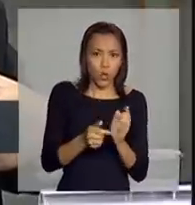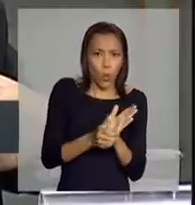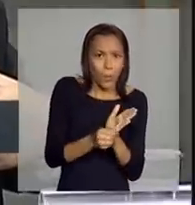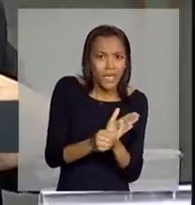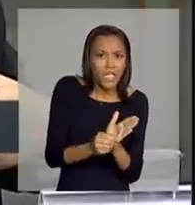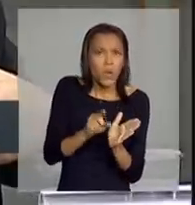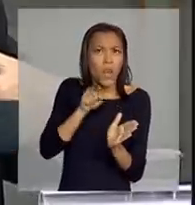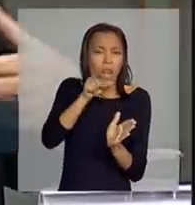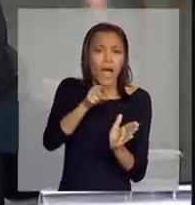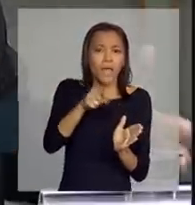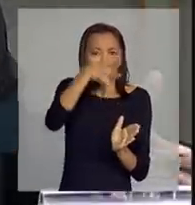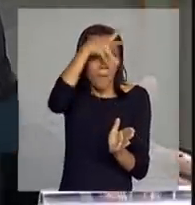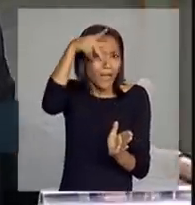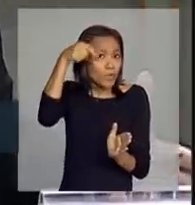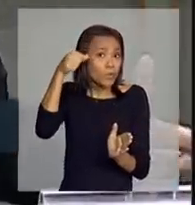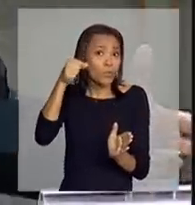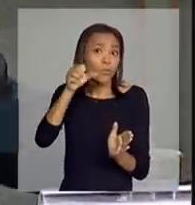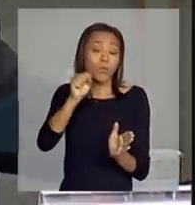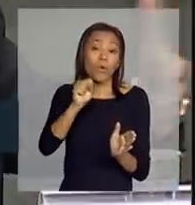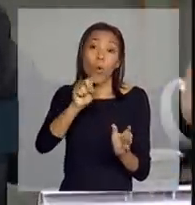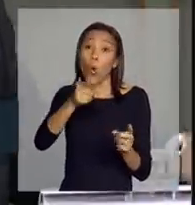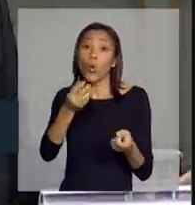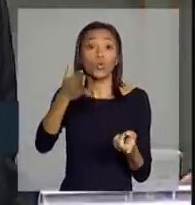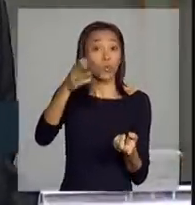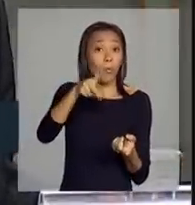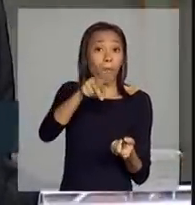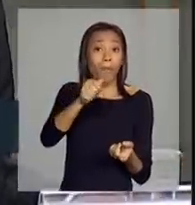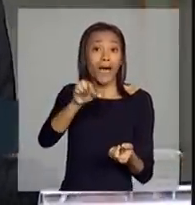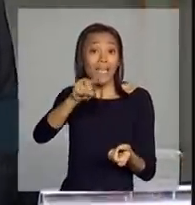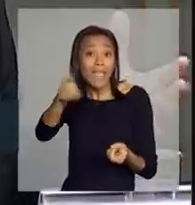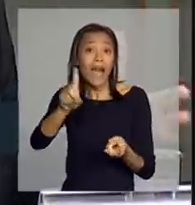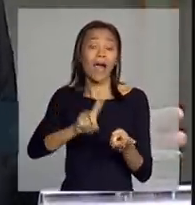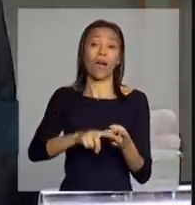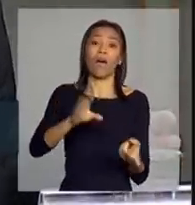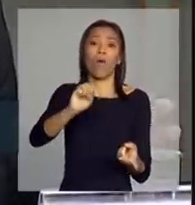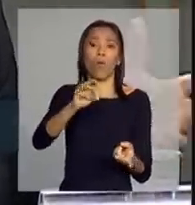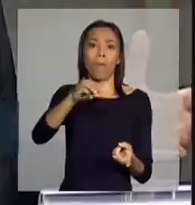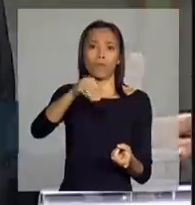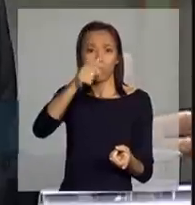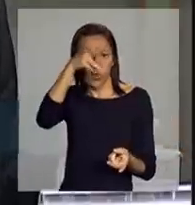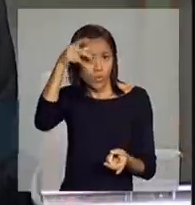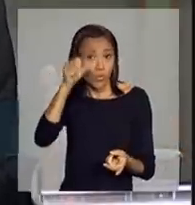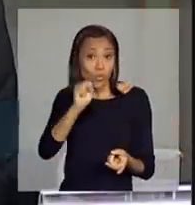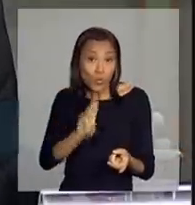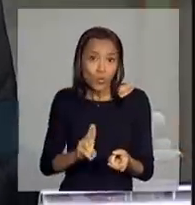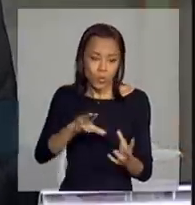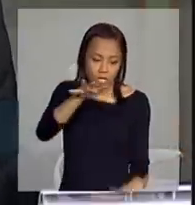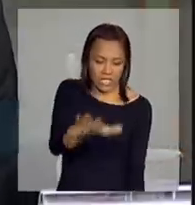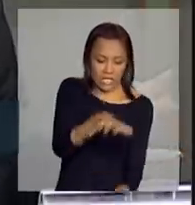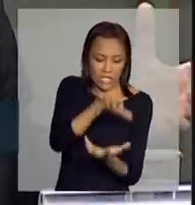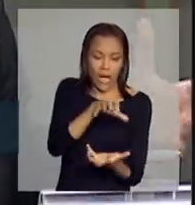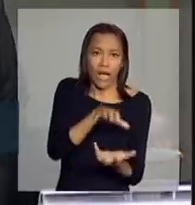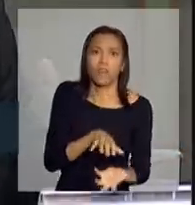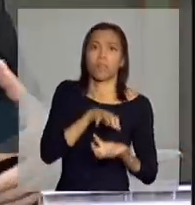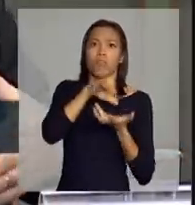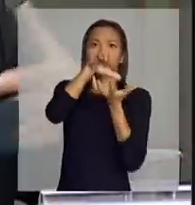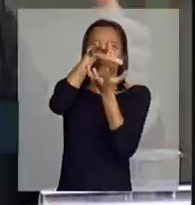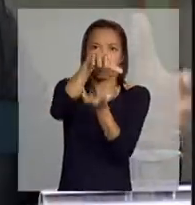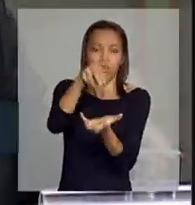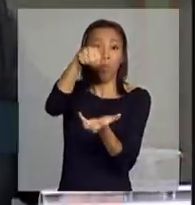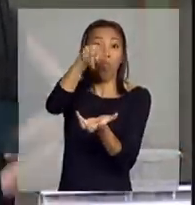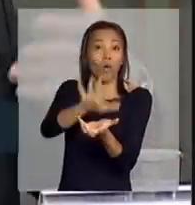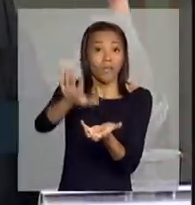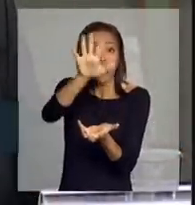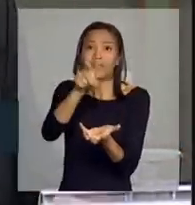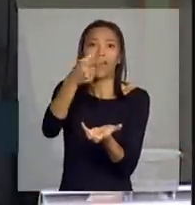lá do Mato Grosso, ou então, até do Paraná, ou Mato Grosso do Sul, levar ensacado para o Nordeste, e o Nordeste não tem um armazém adequado